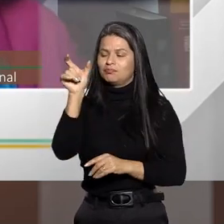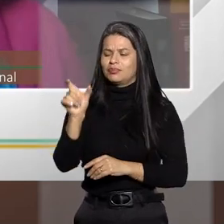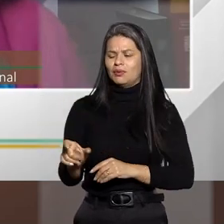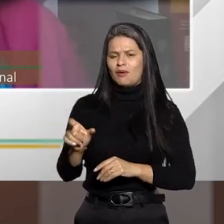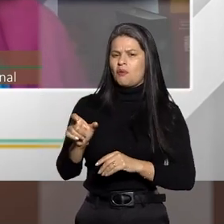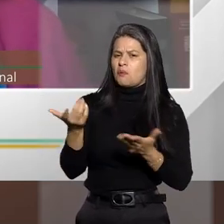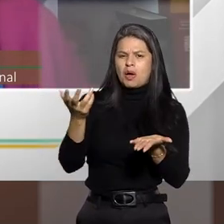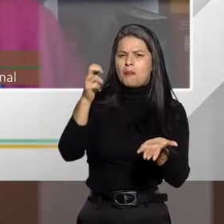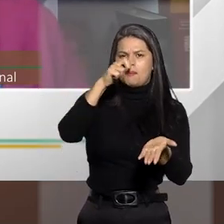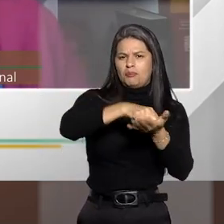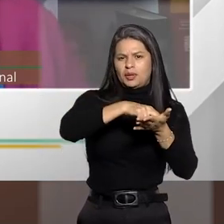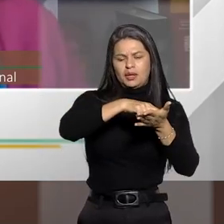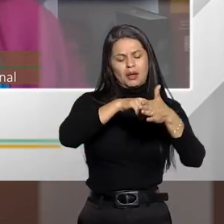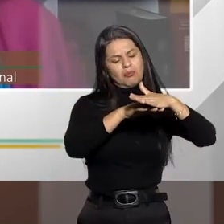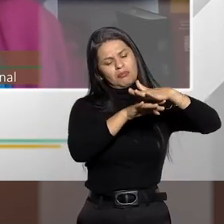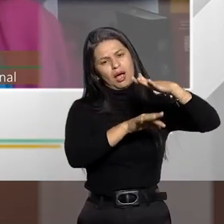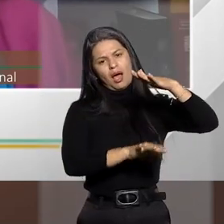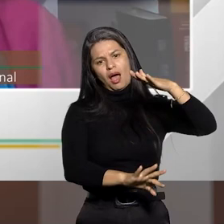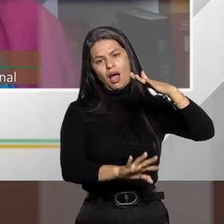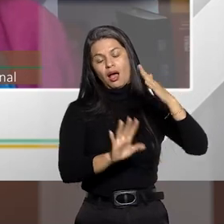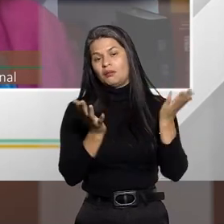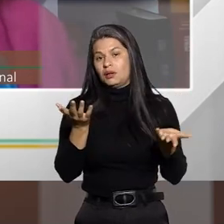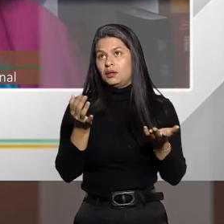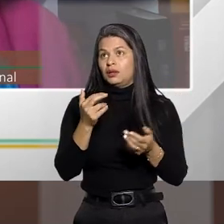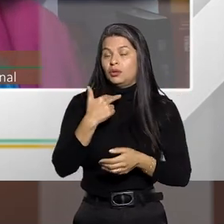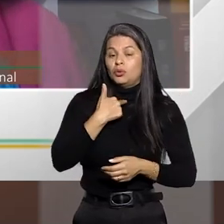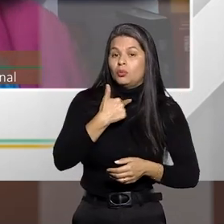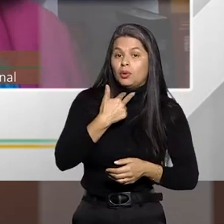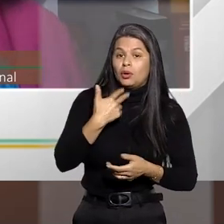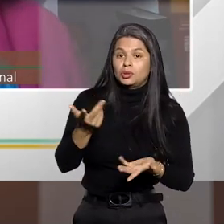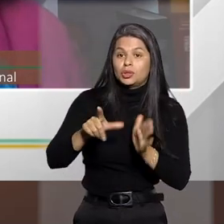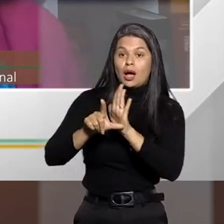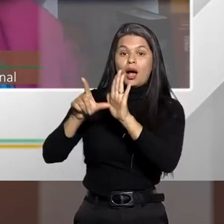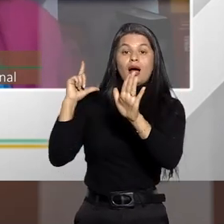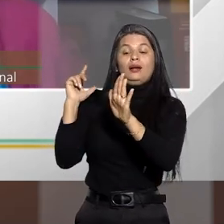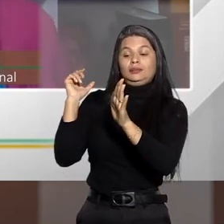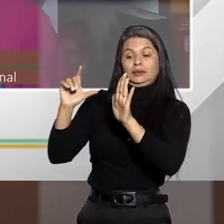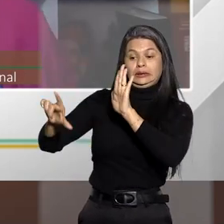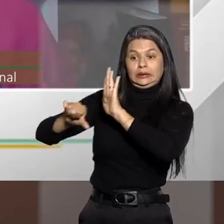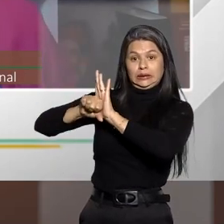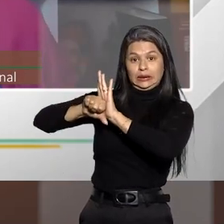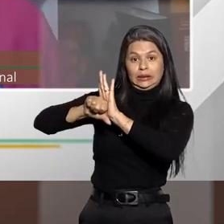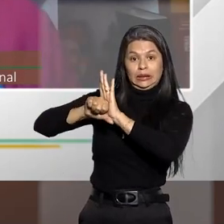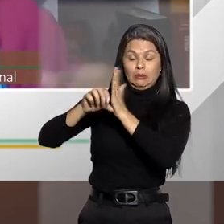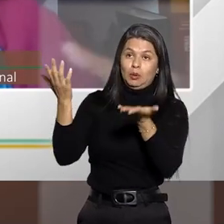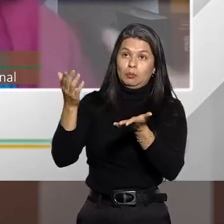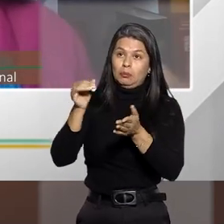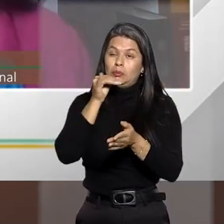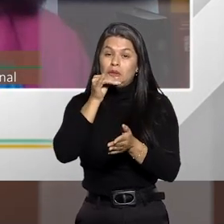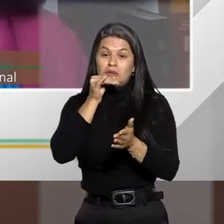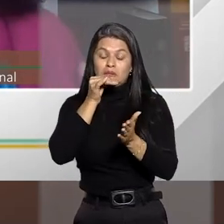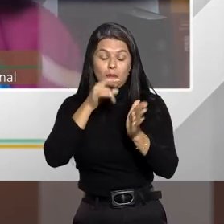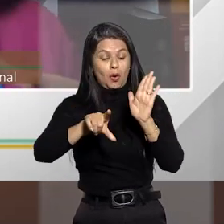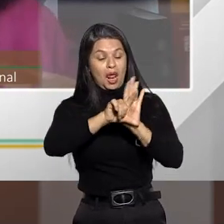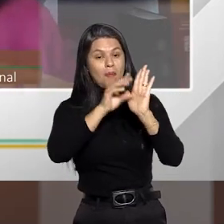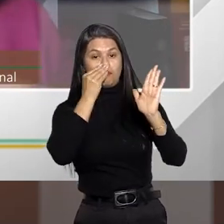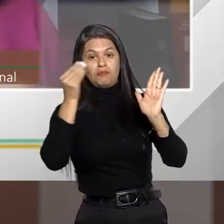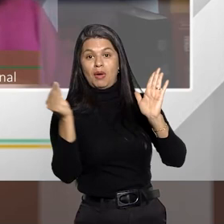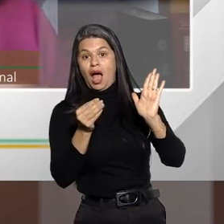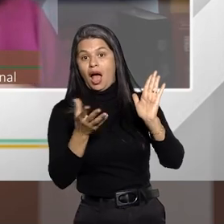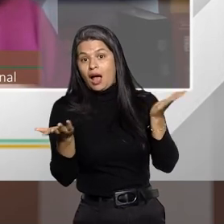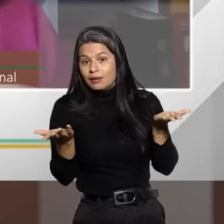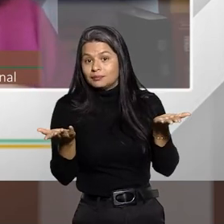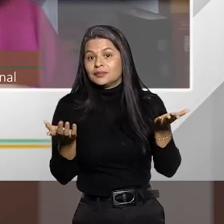muito pequena, e tudo mais, ele não pode ter uma condenação anterior a crime, por crime doloso, para receber o benefício.